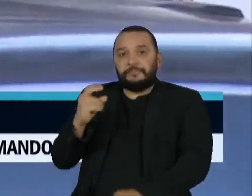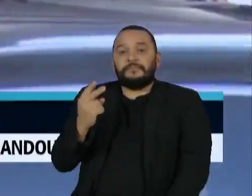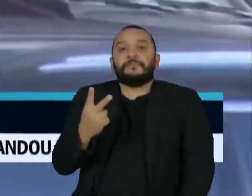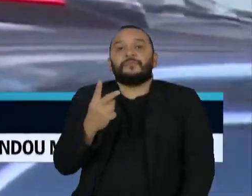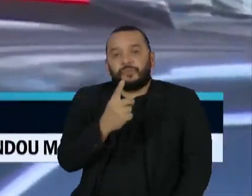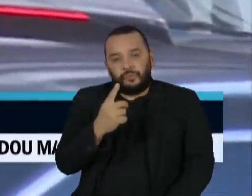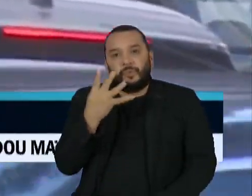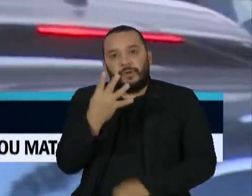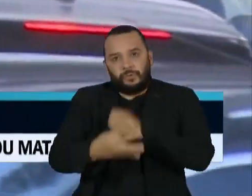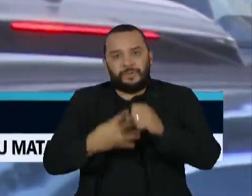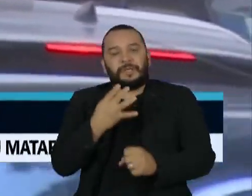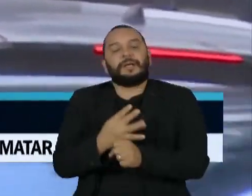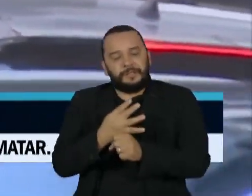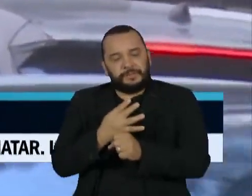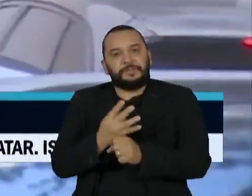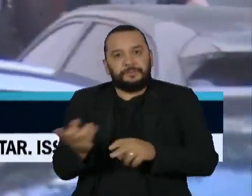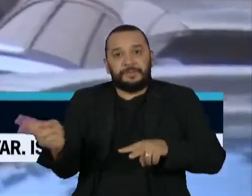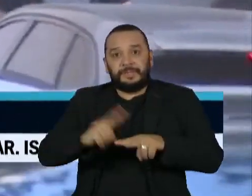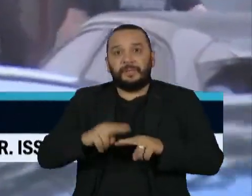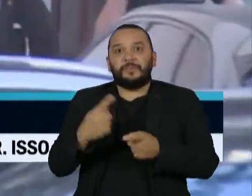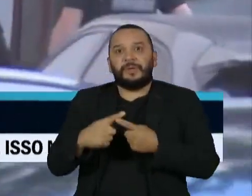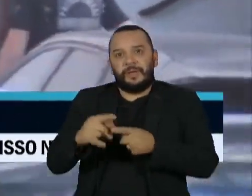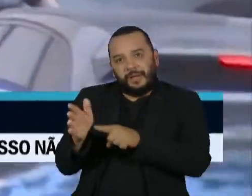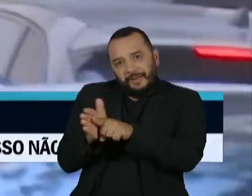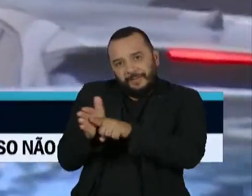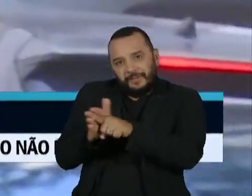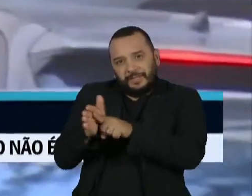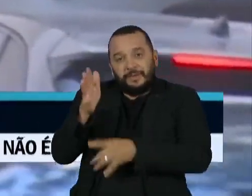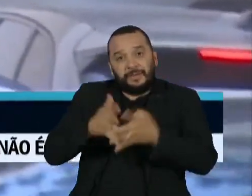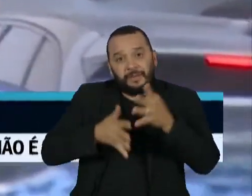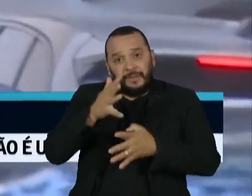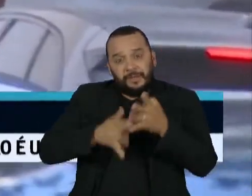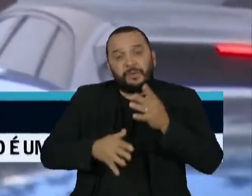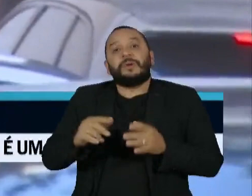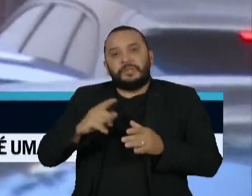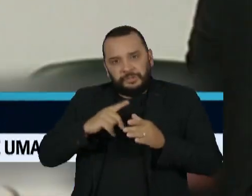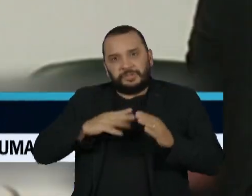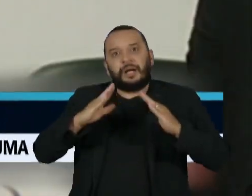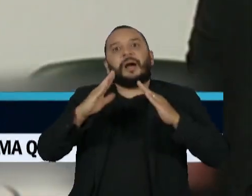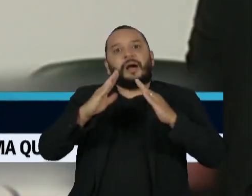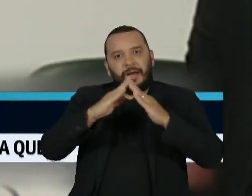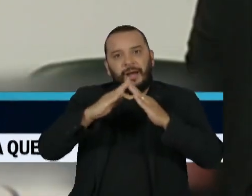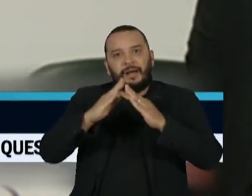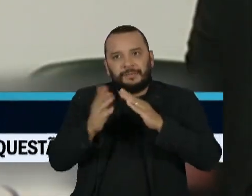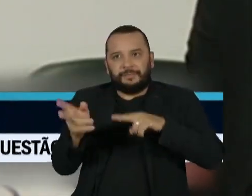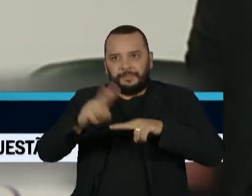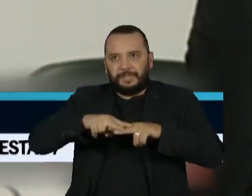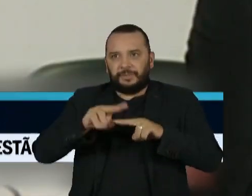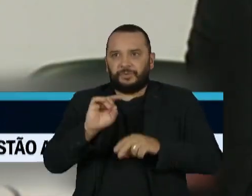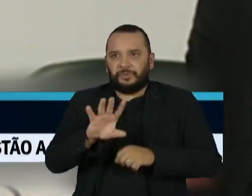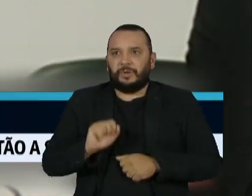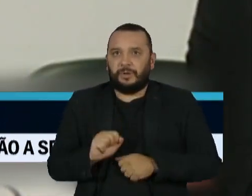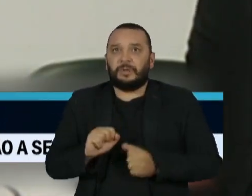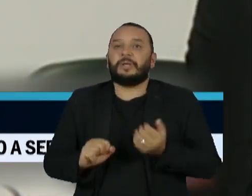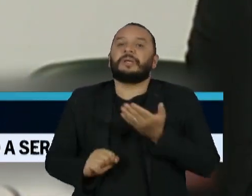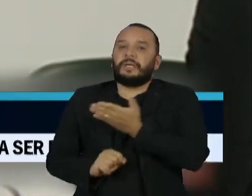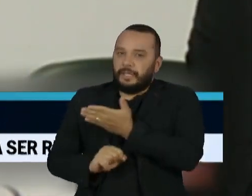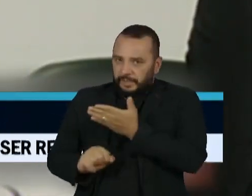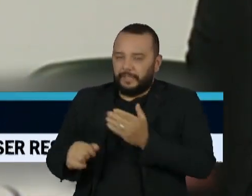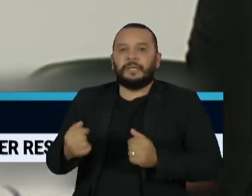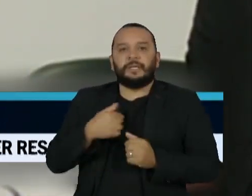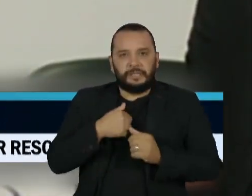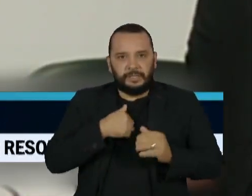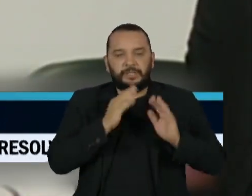quatro anos de prisão por atrapalhar as investigações, mas cumpria a pena em regime aberto. Ele participa da manutenção do